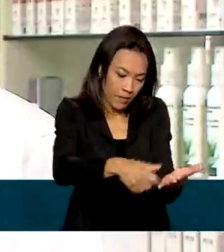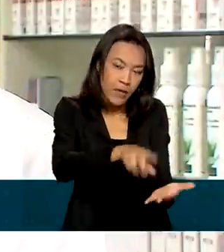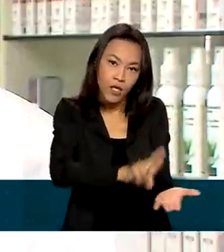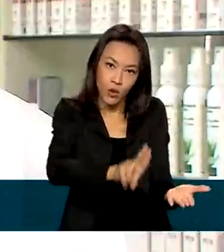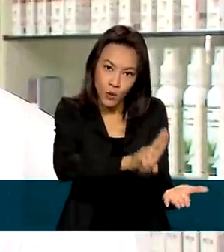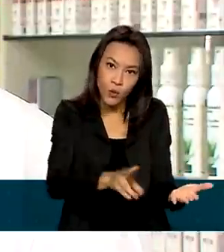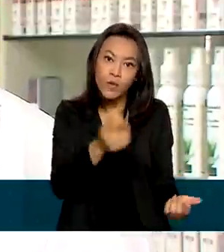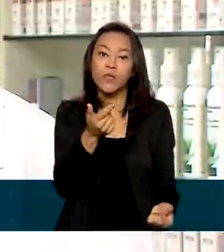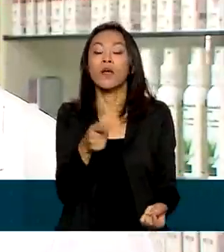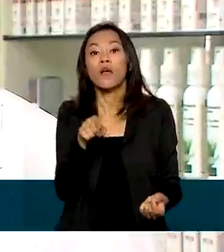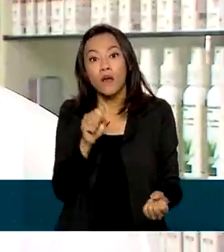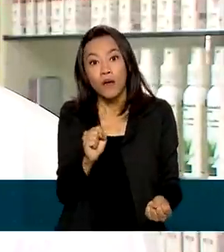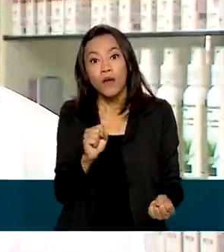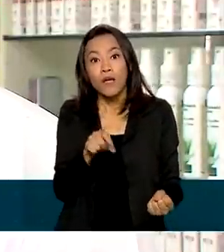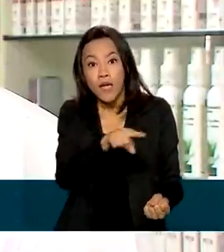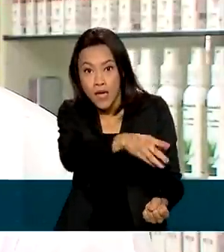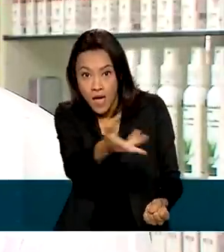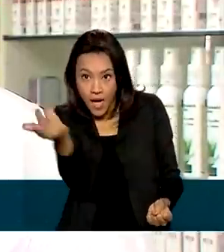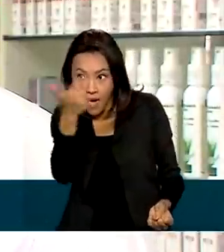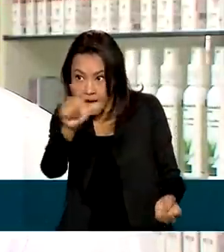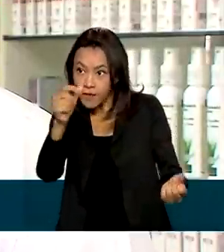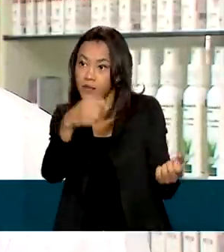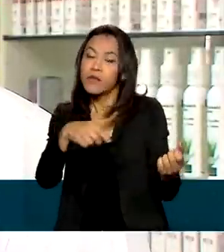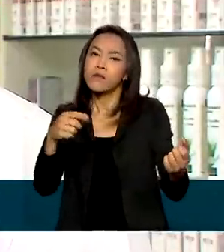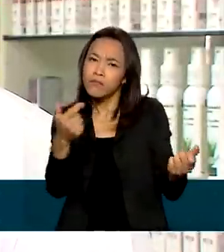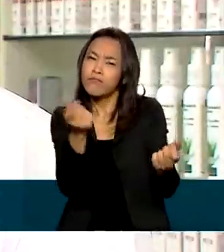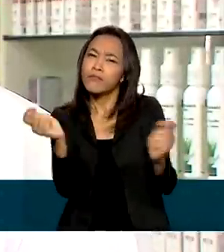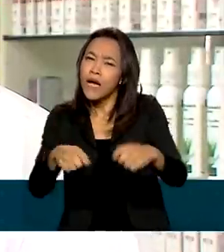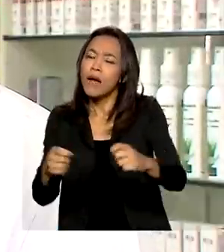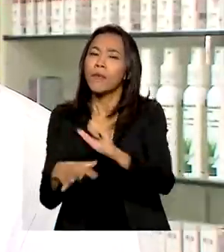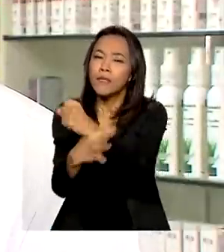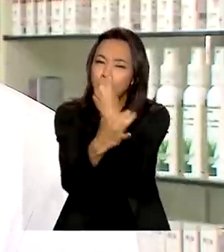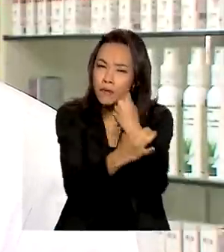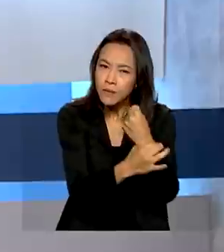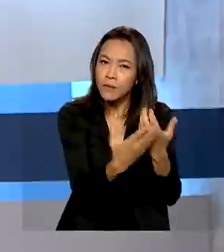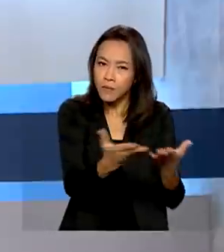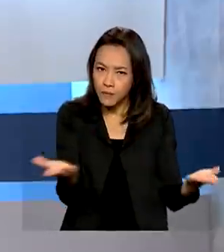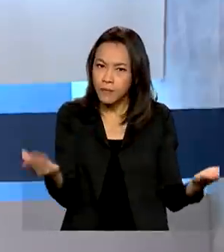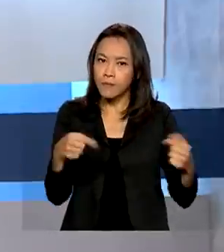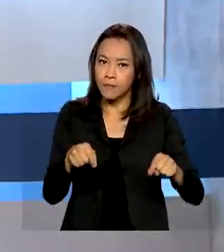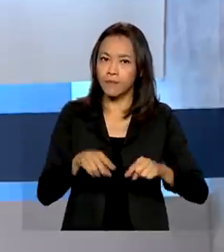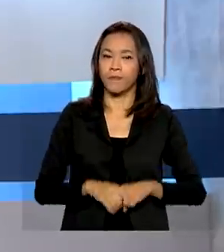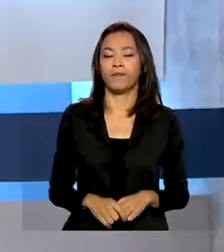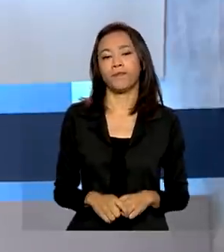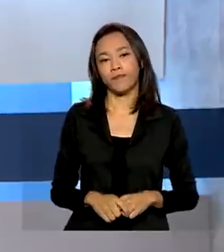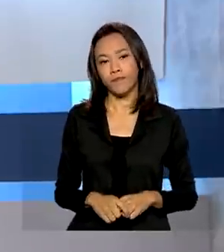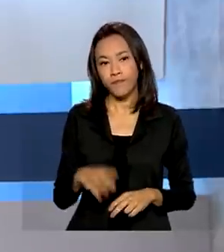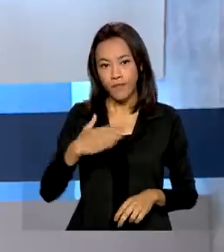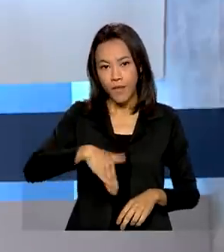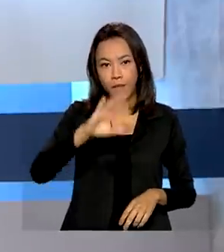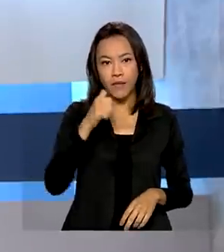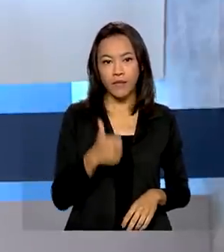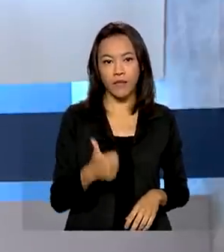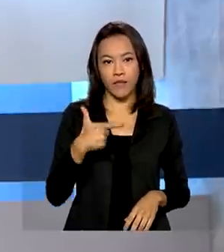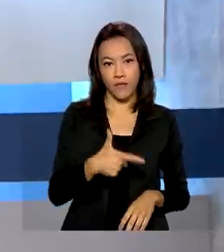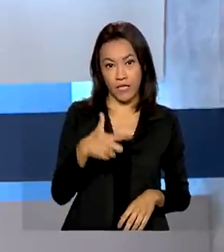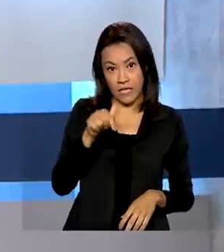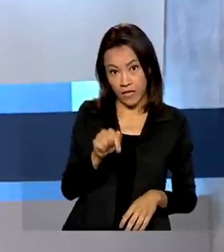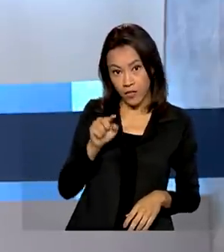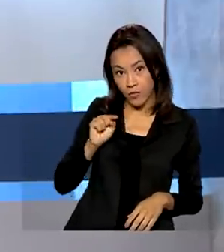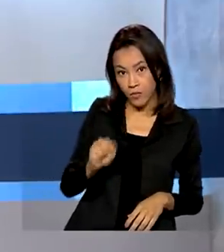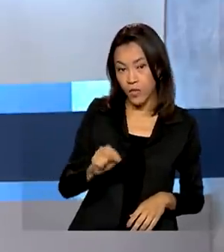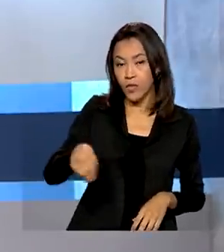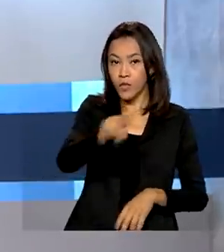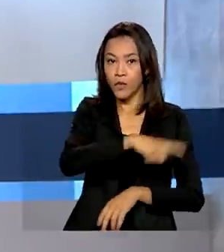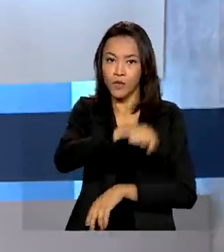farmácia viva são capazes de garantir essa qualidade, essa estabilidade desses medicamentos. Mais de 127 mil estudantes com